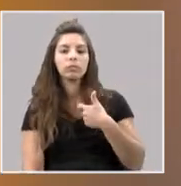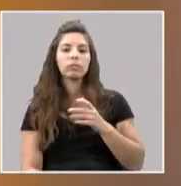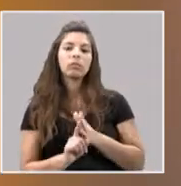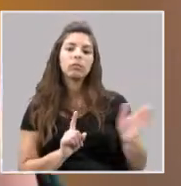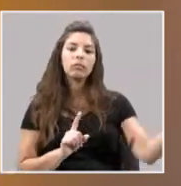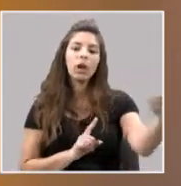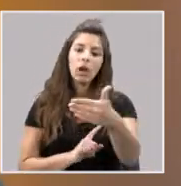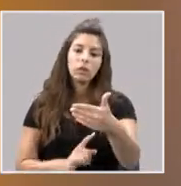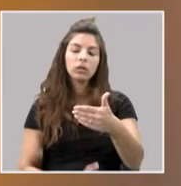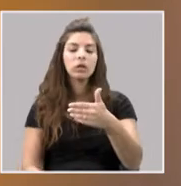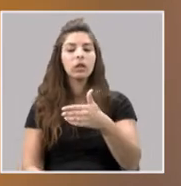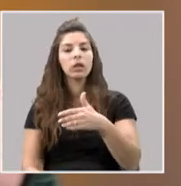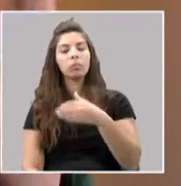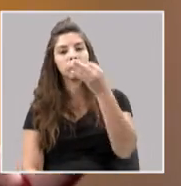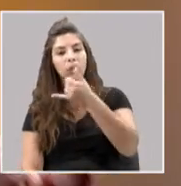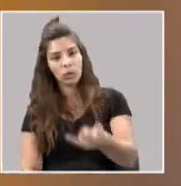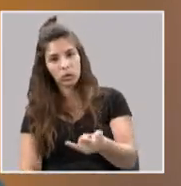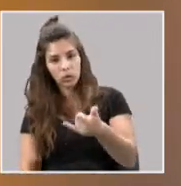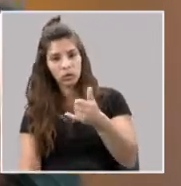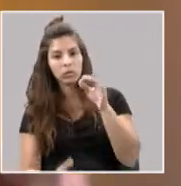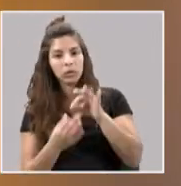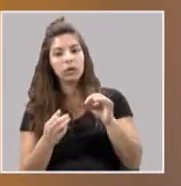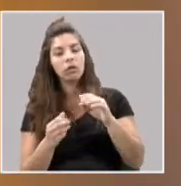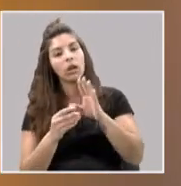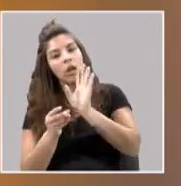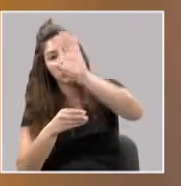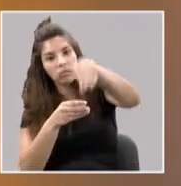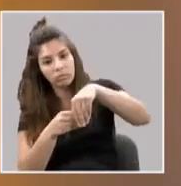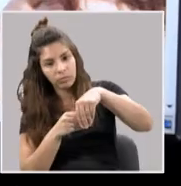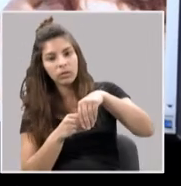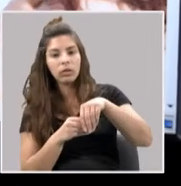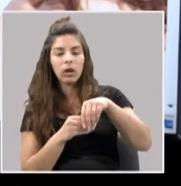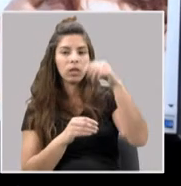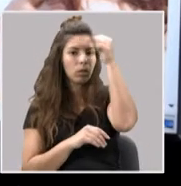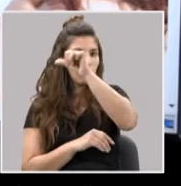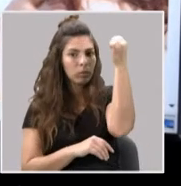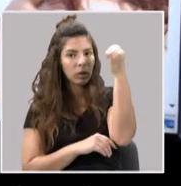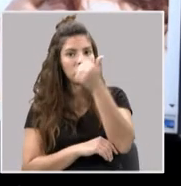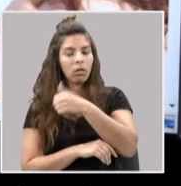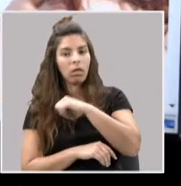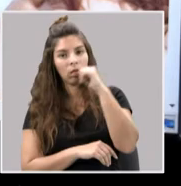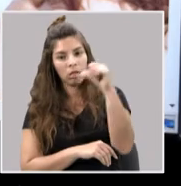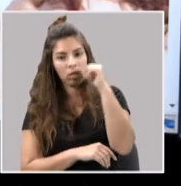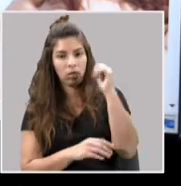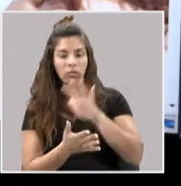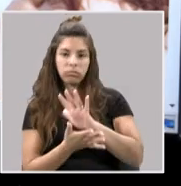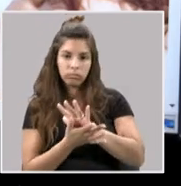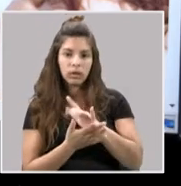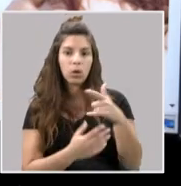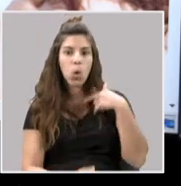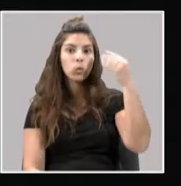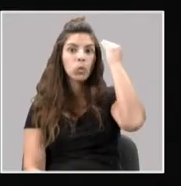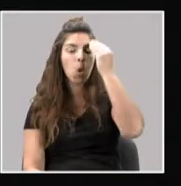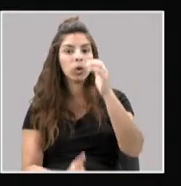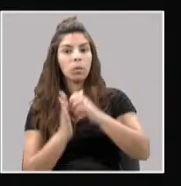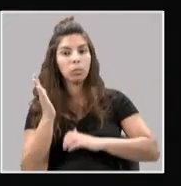reencaminhado o meu trabalho para a editora da P2, que é o suplemento que sai todos os domingos no jornal. Senti que aquilo não estava a acontecer, porque sempre